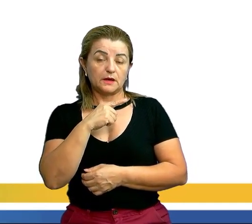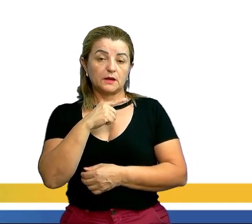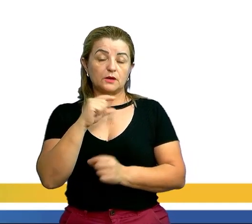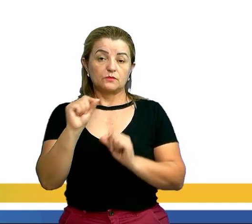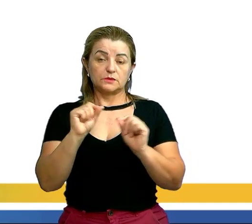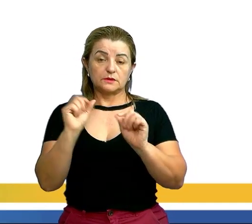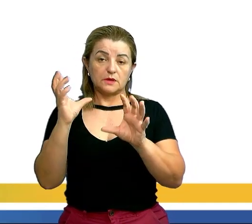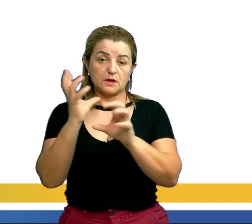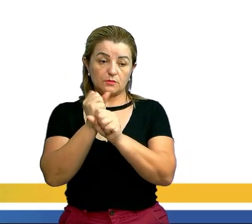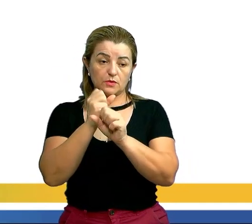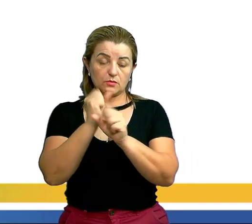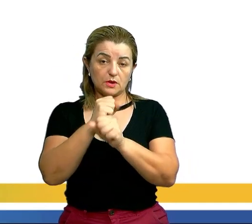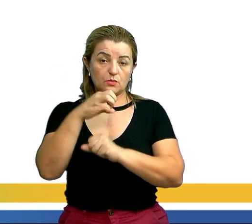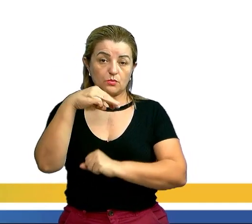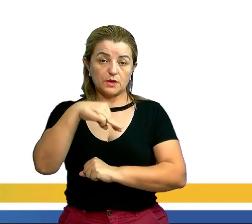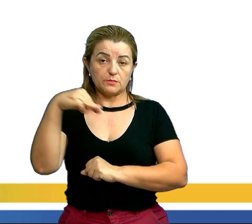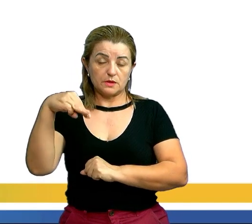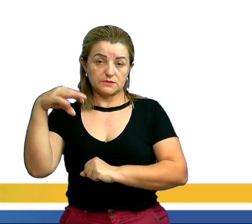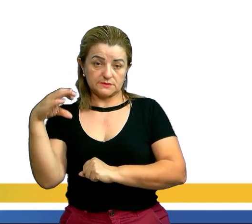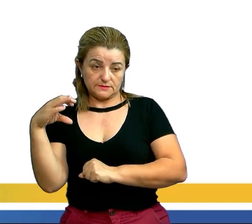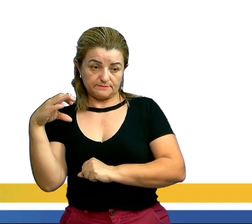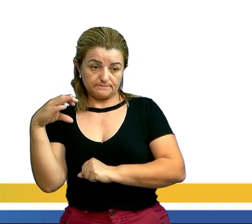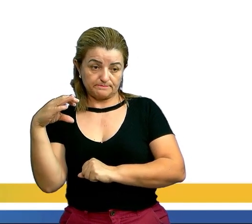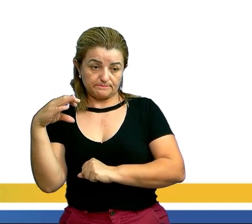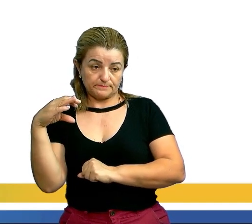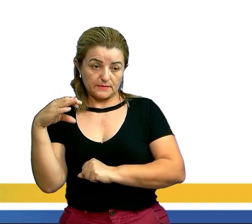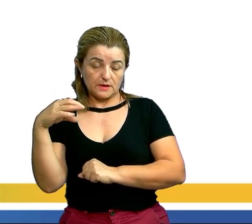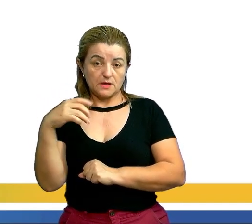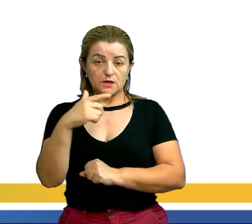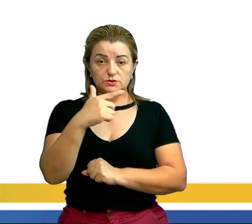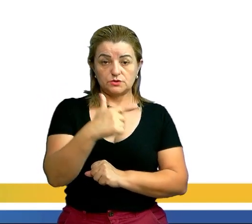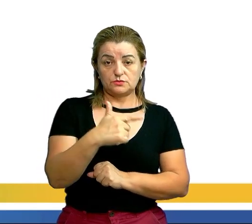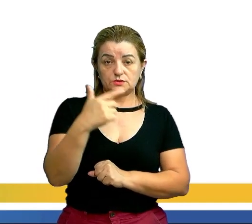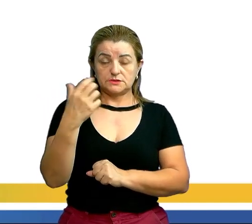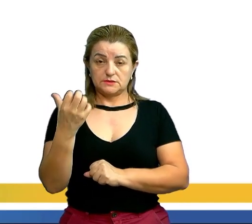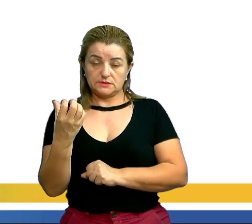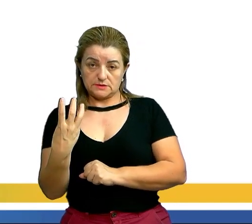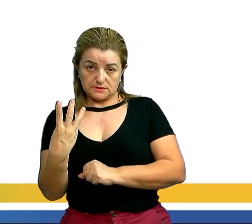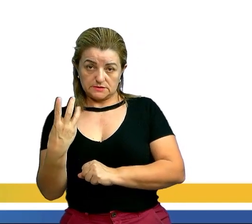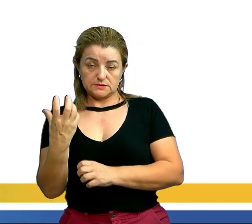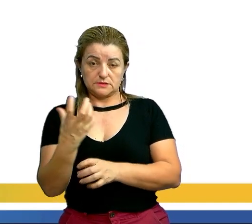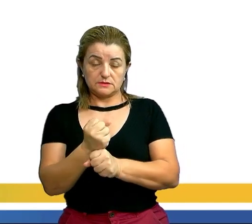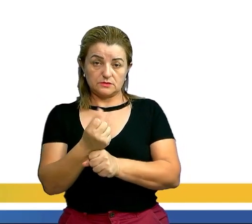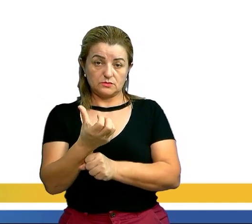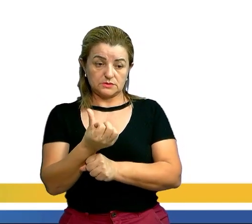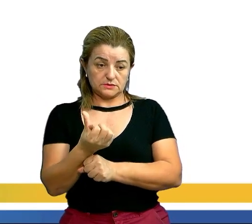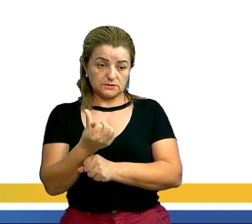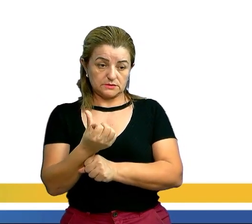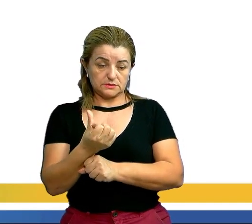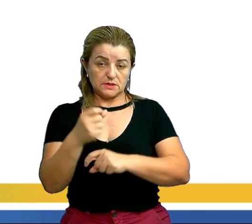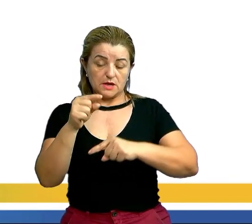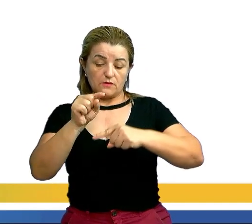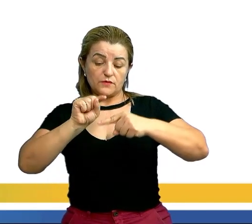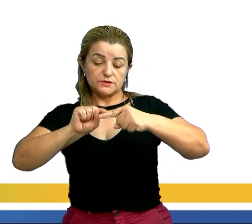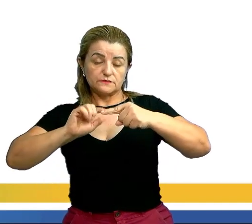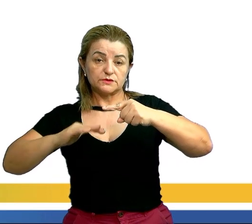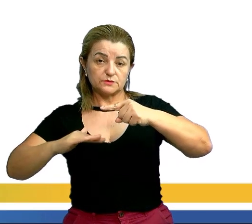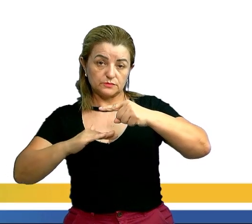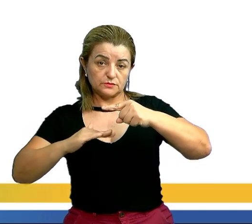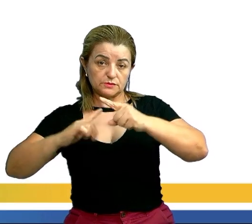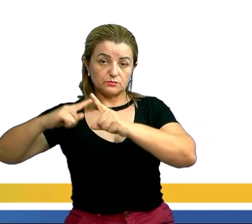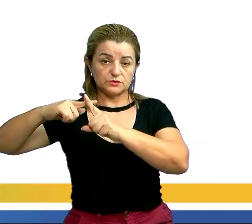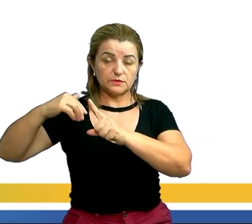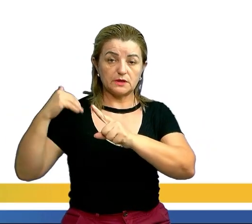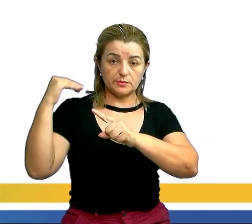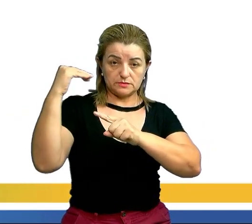calcular o MMC. E o MMC de 2 e 3 é 6. Vai dividir pelo de baixo e multiplicar pelo de cima.